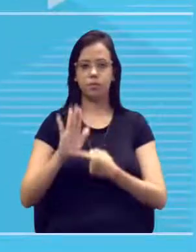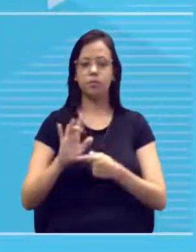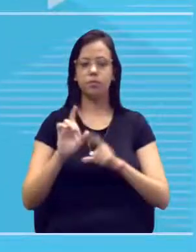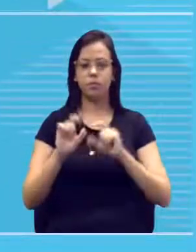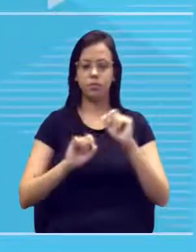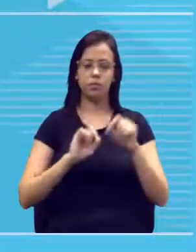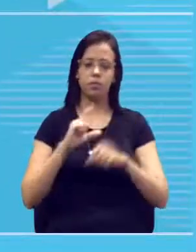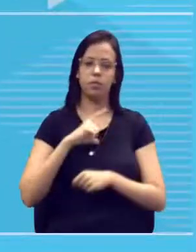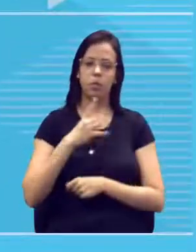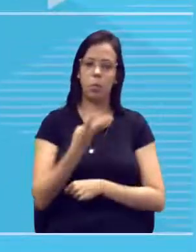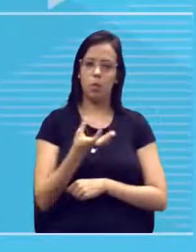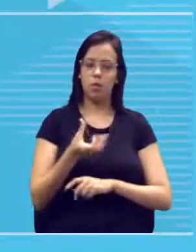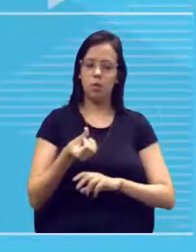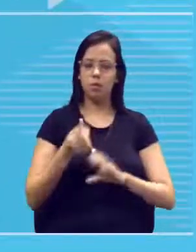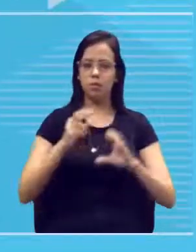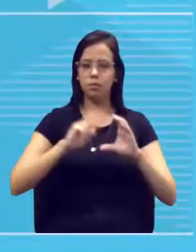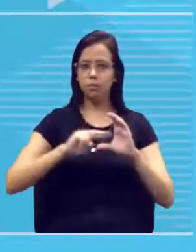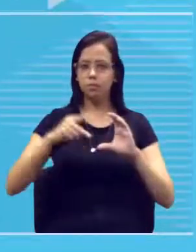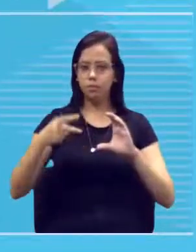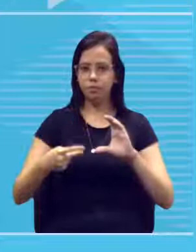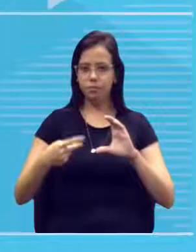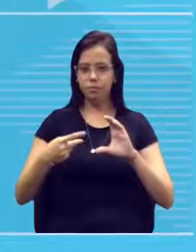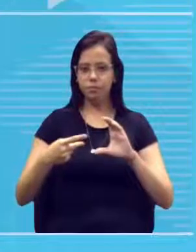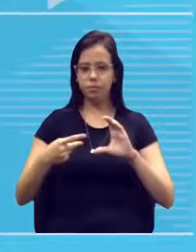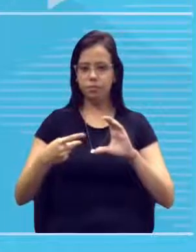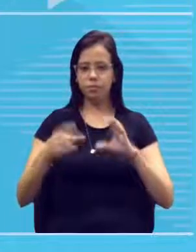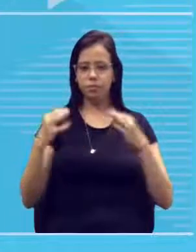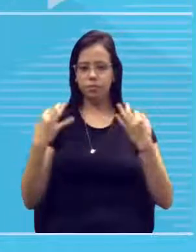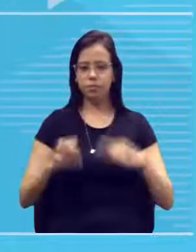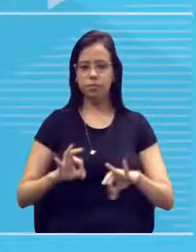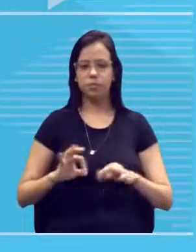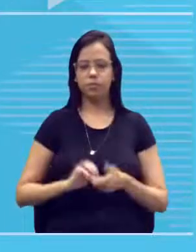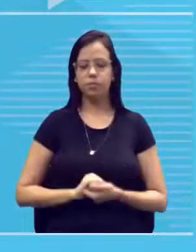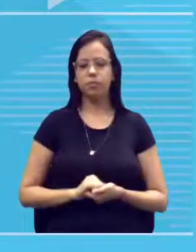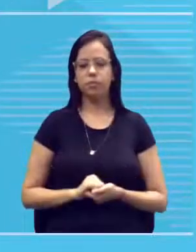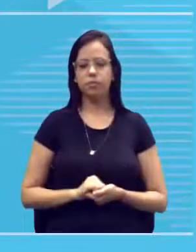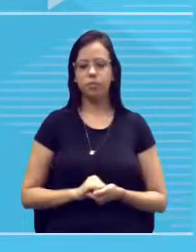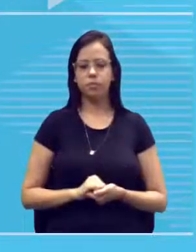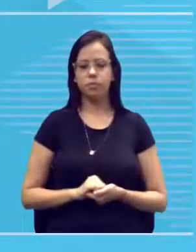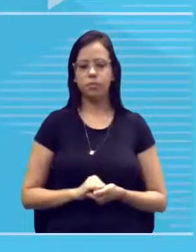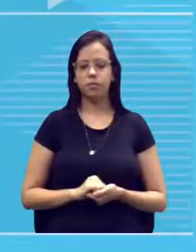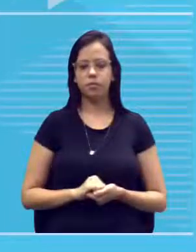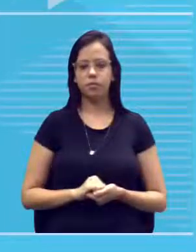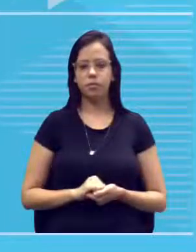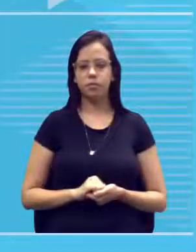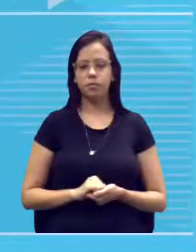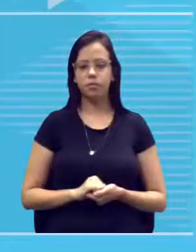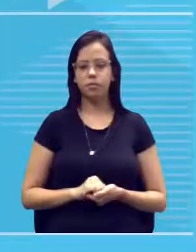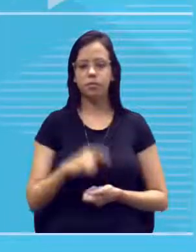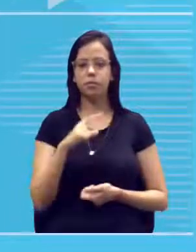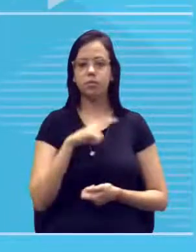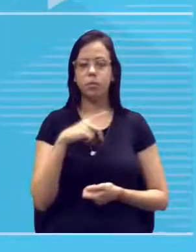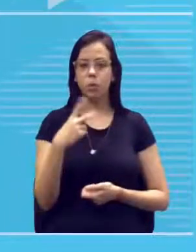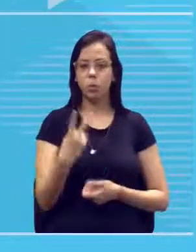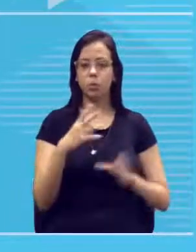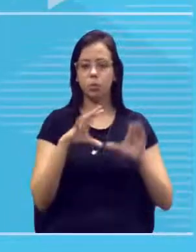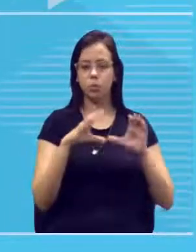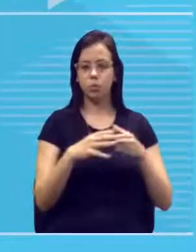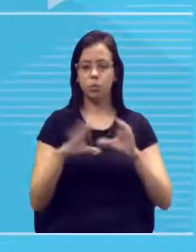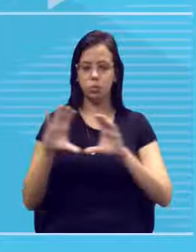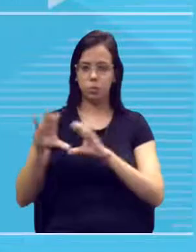46 cromossomos, tá? Desses 46, a gente tem dois conjuntos.